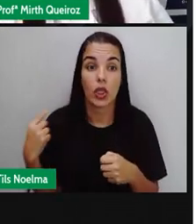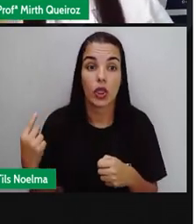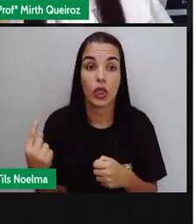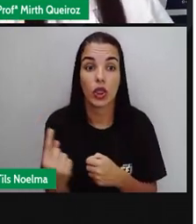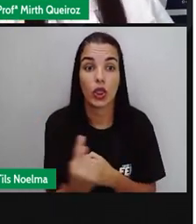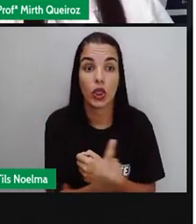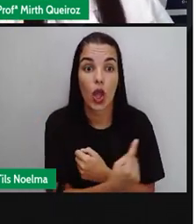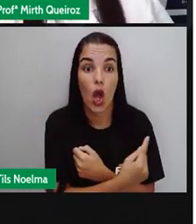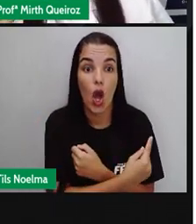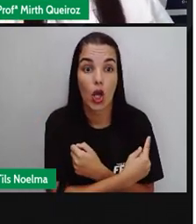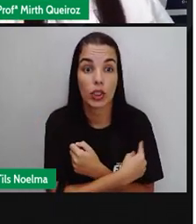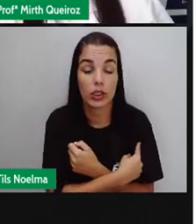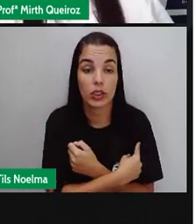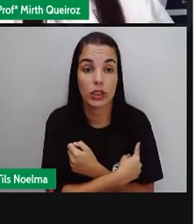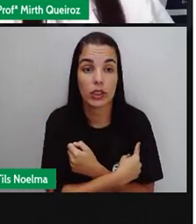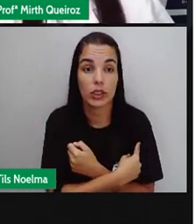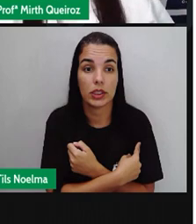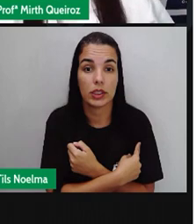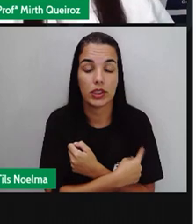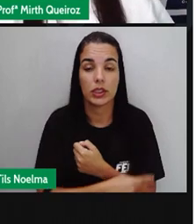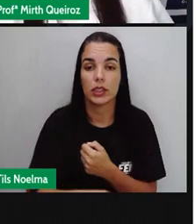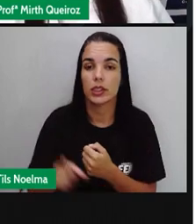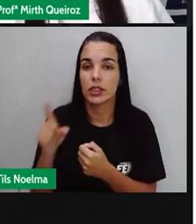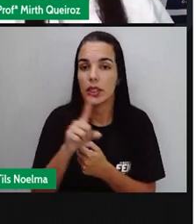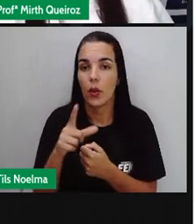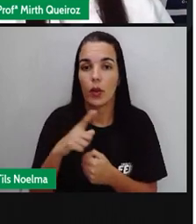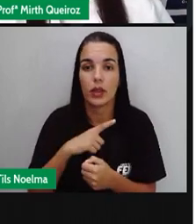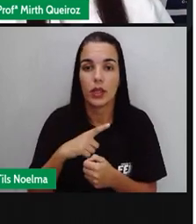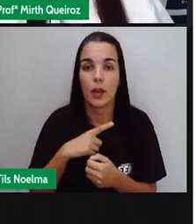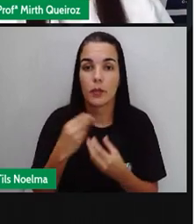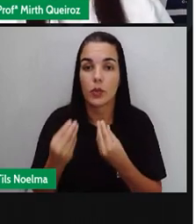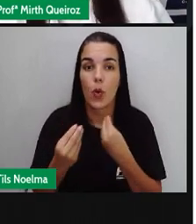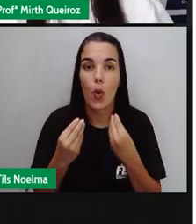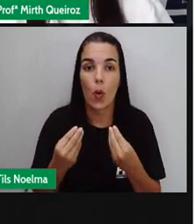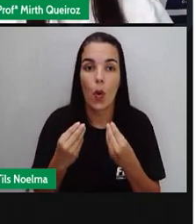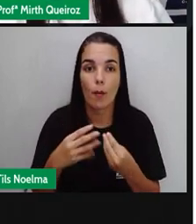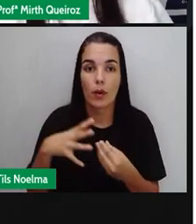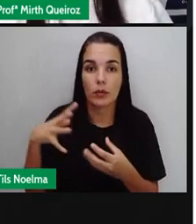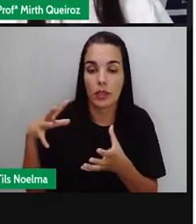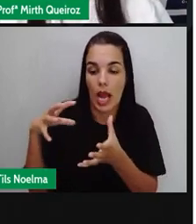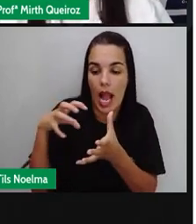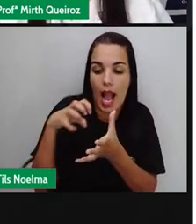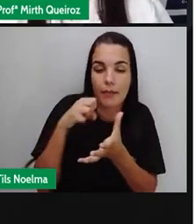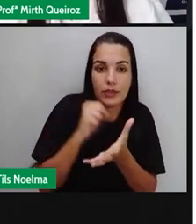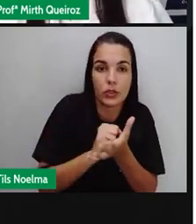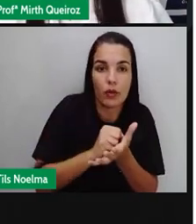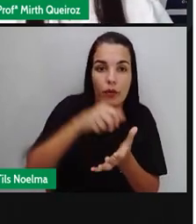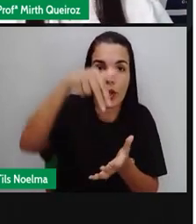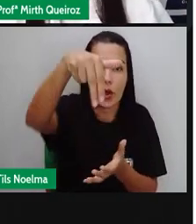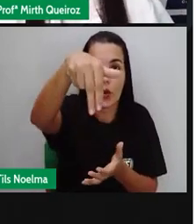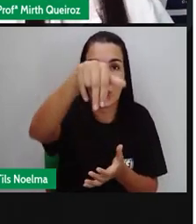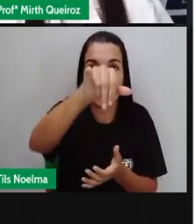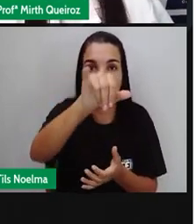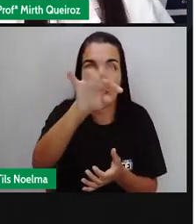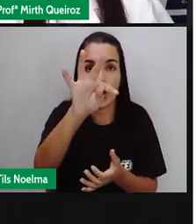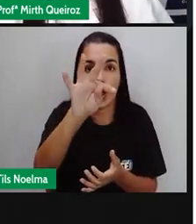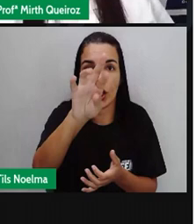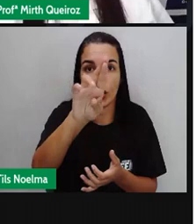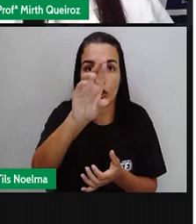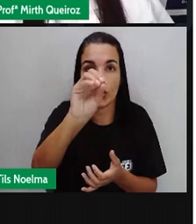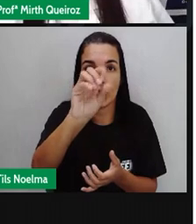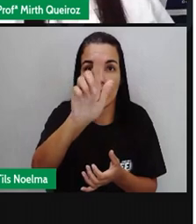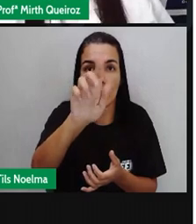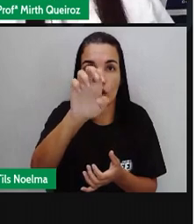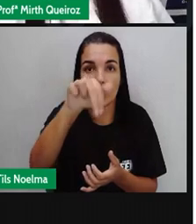animais, são incapazes de absorver o nitrogênio da atmosfera. Nós somos incapazes de fazer isso. Mas nós